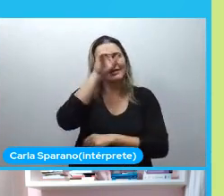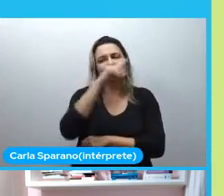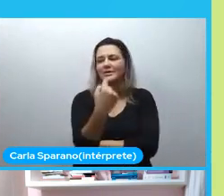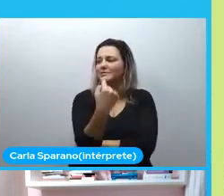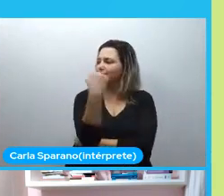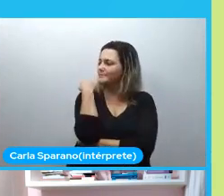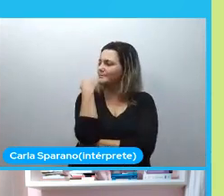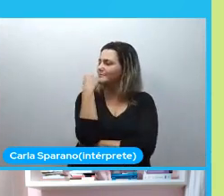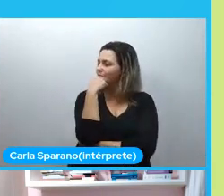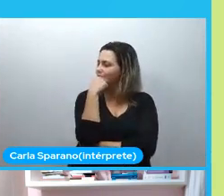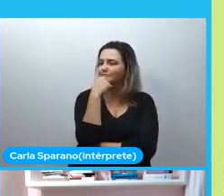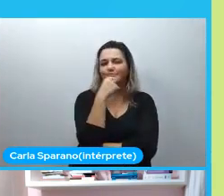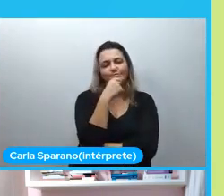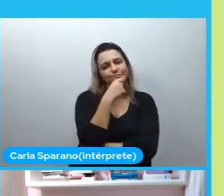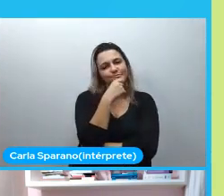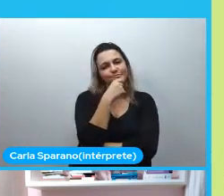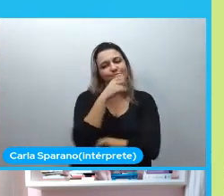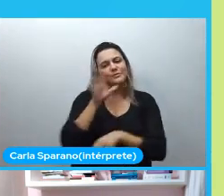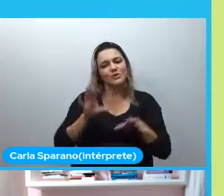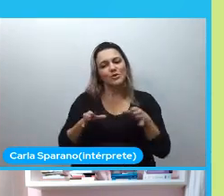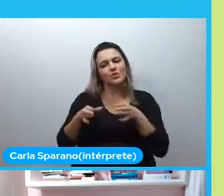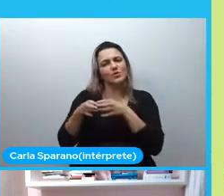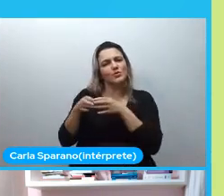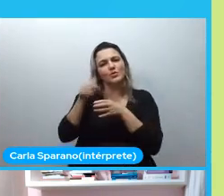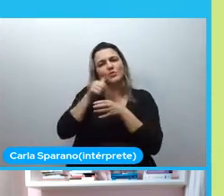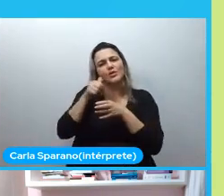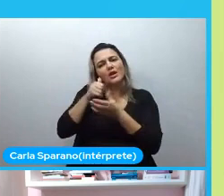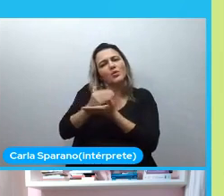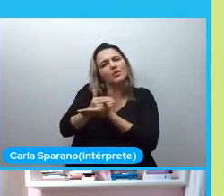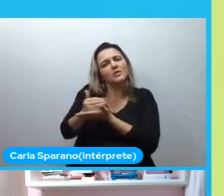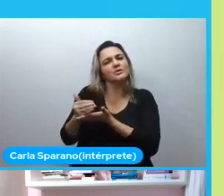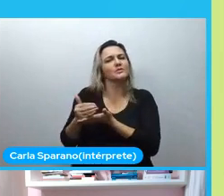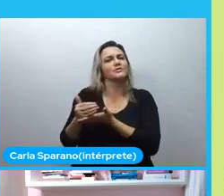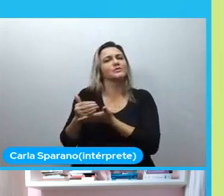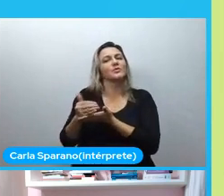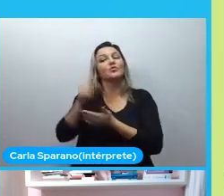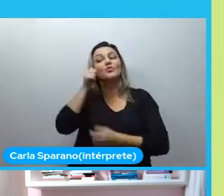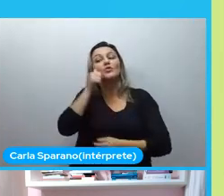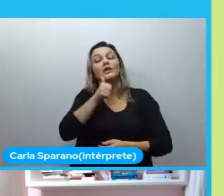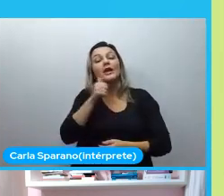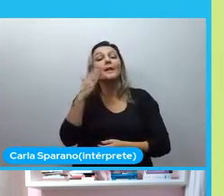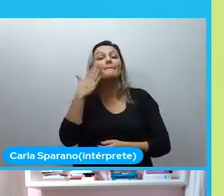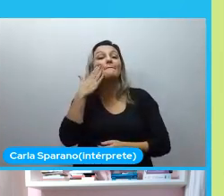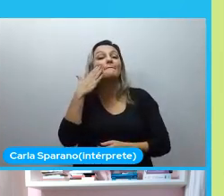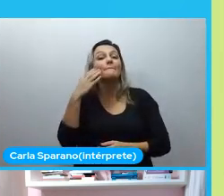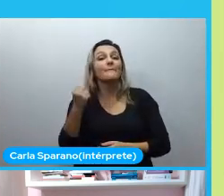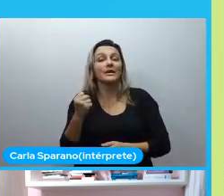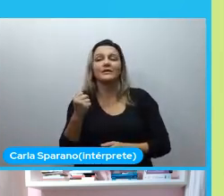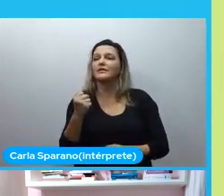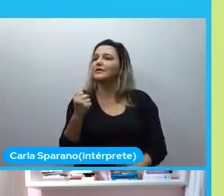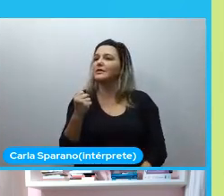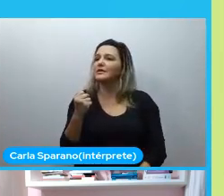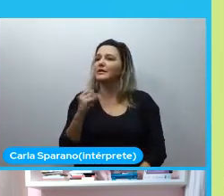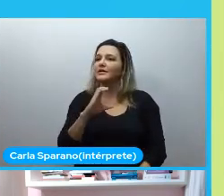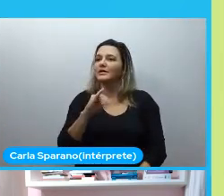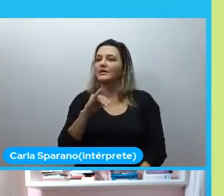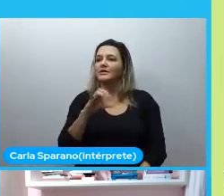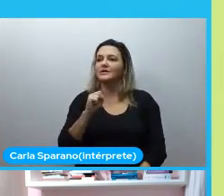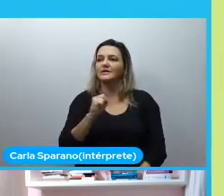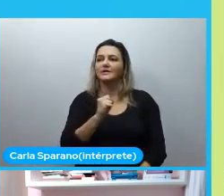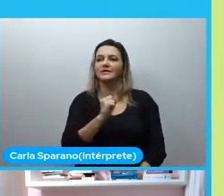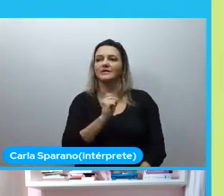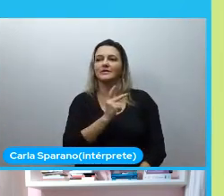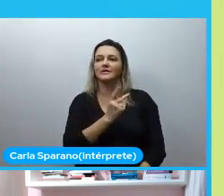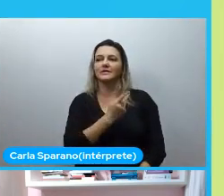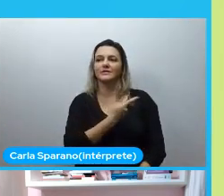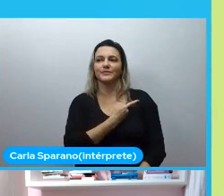esse grupo de mulheres que começou eram mulheres brancas e cis. Então, eu acho que é